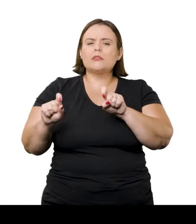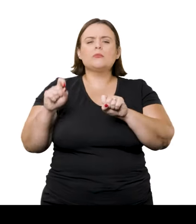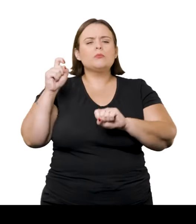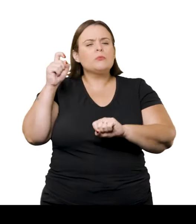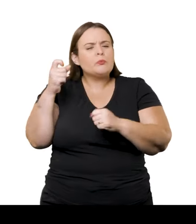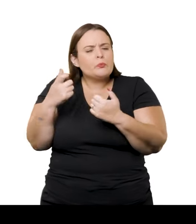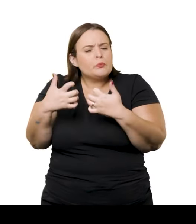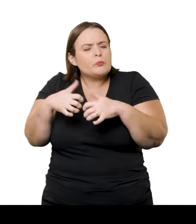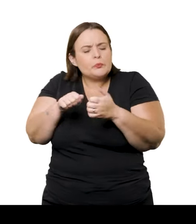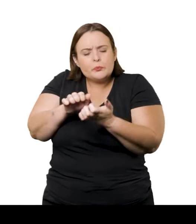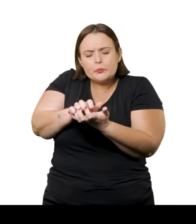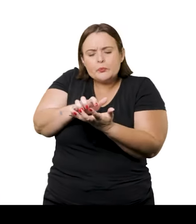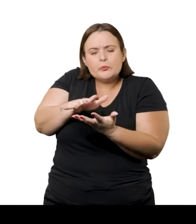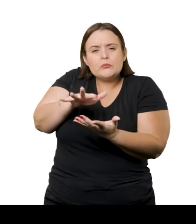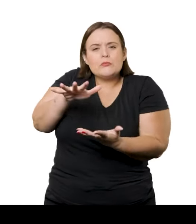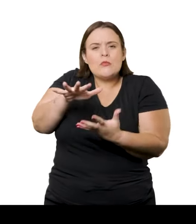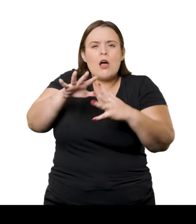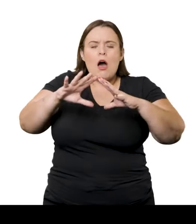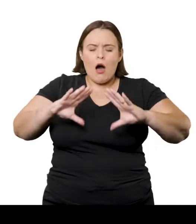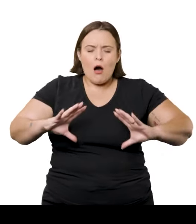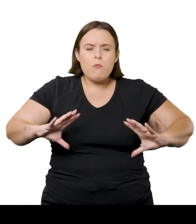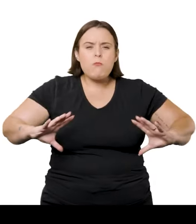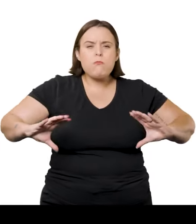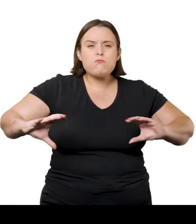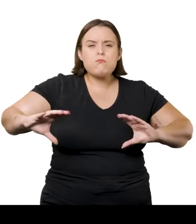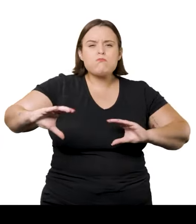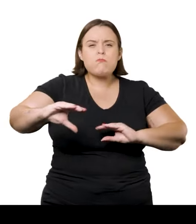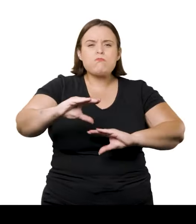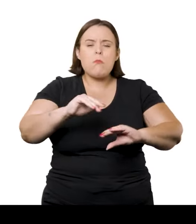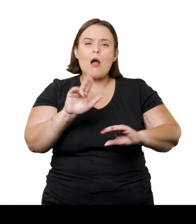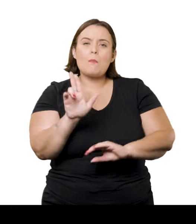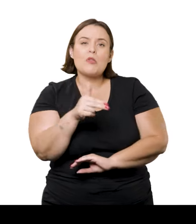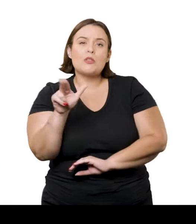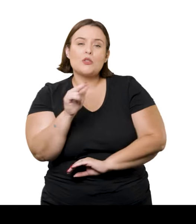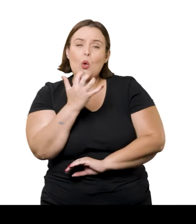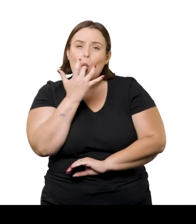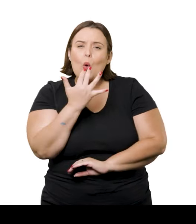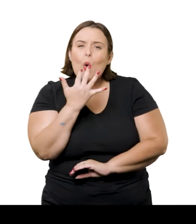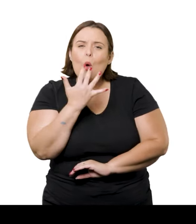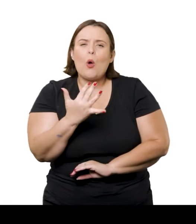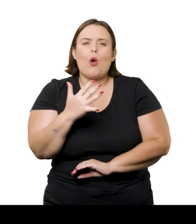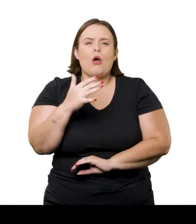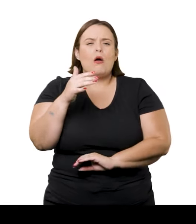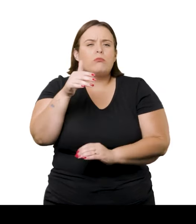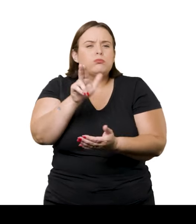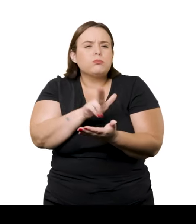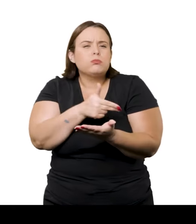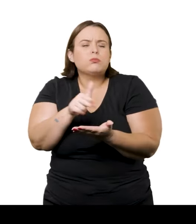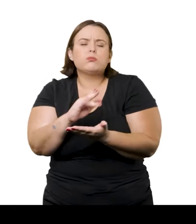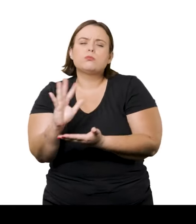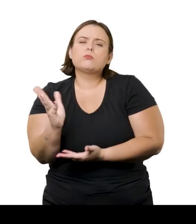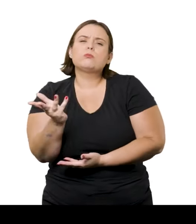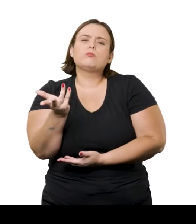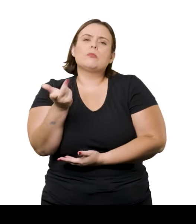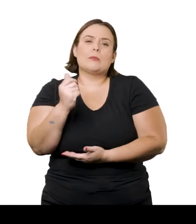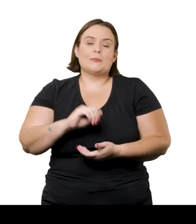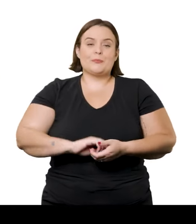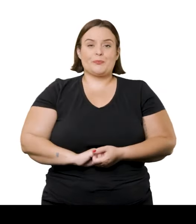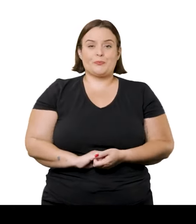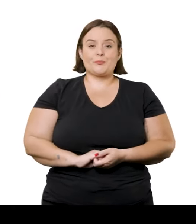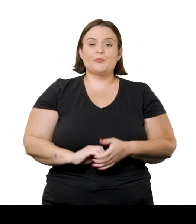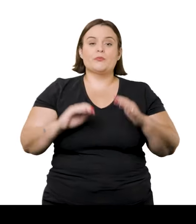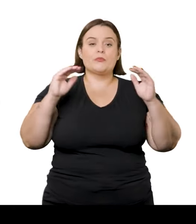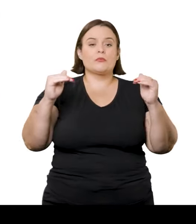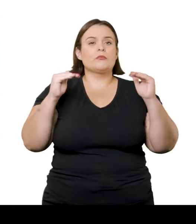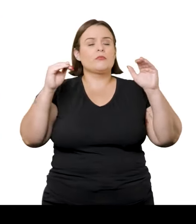assim muito reflexiva. A massa de água parece densa, pintada com cores e texturas riquíssimas. Na parte superior,